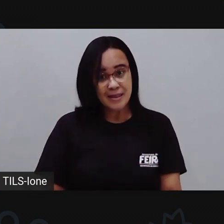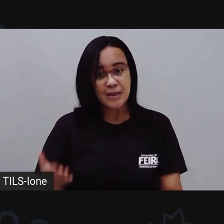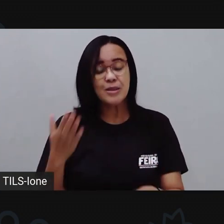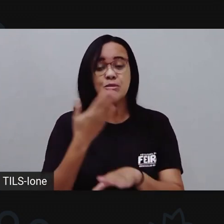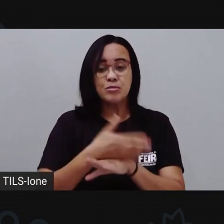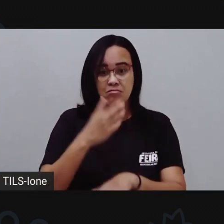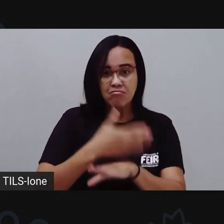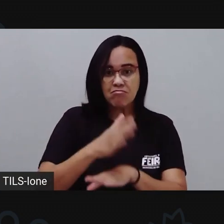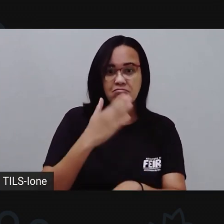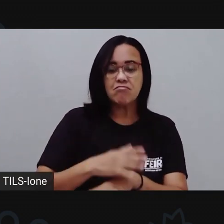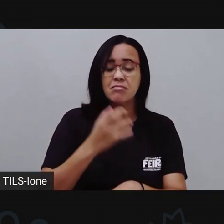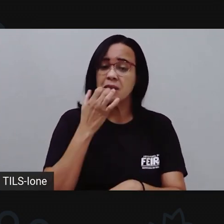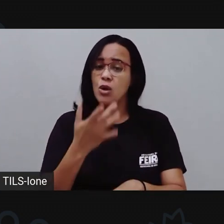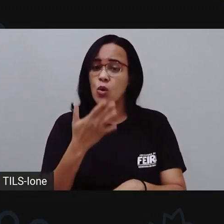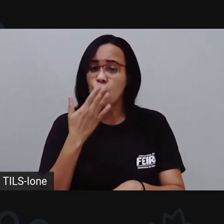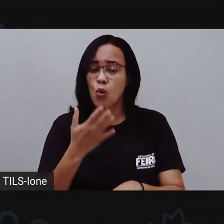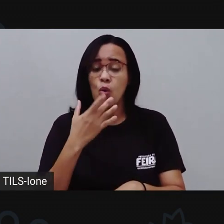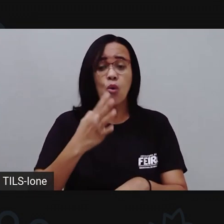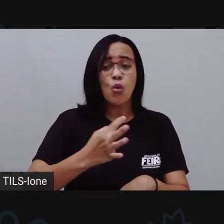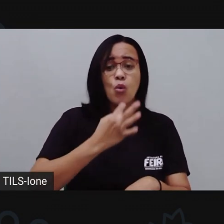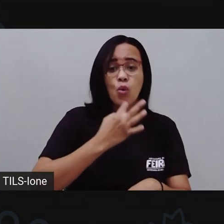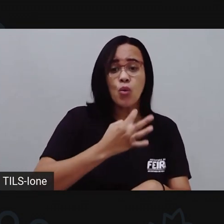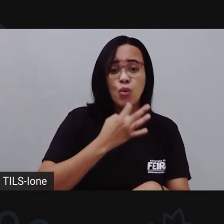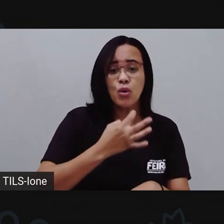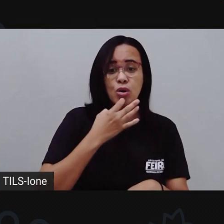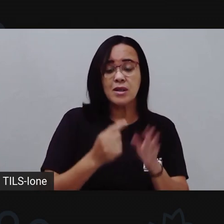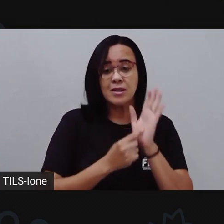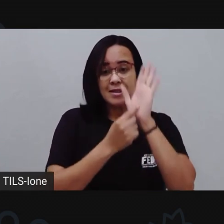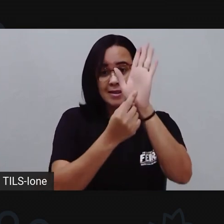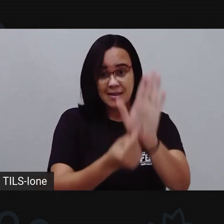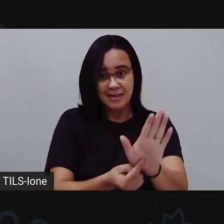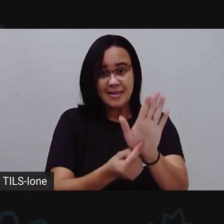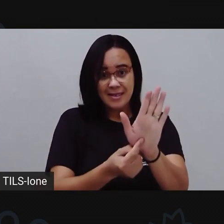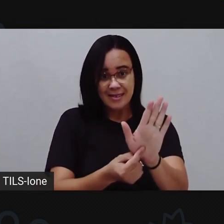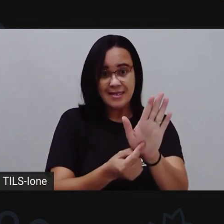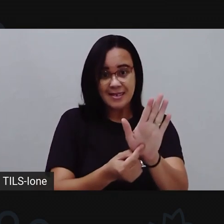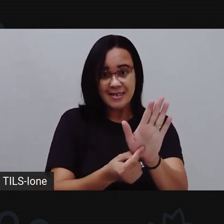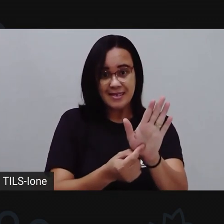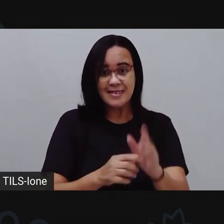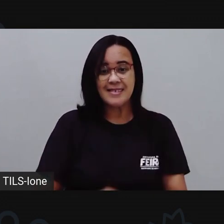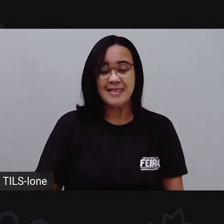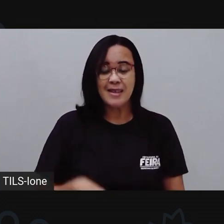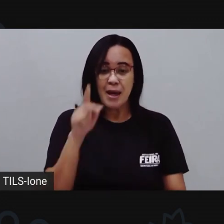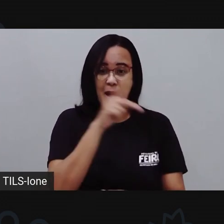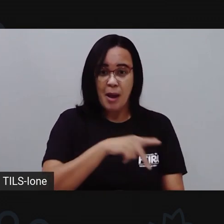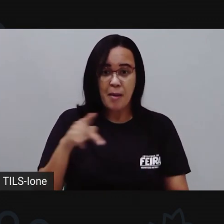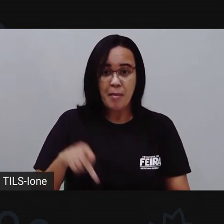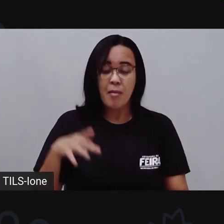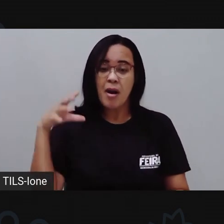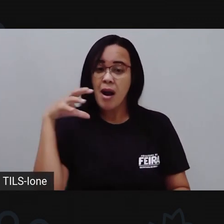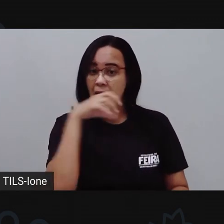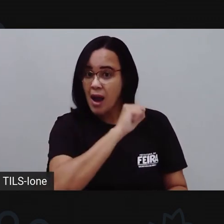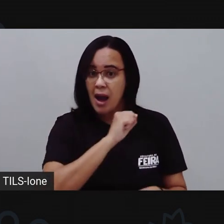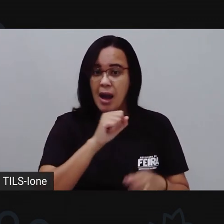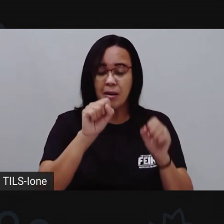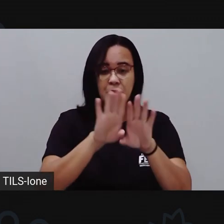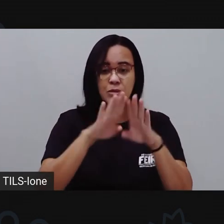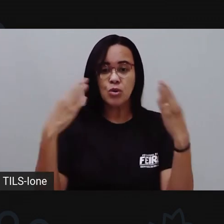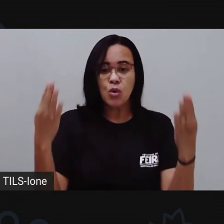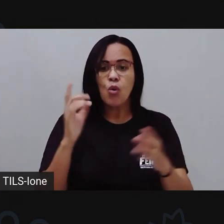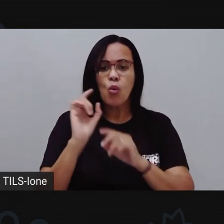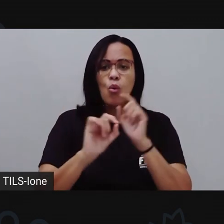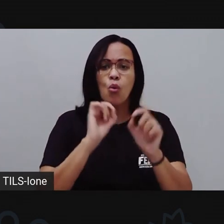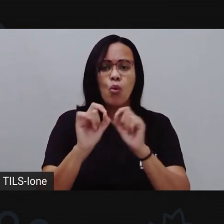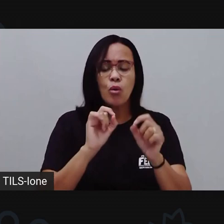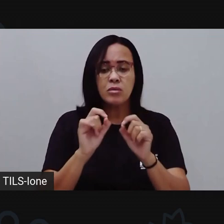vocês conheçam e que vocês explorem, tá bom? A Pró vai aqui rapidamente abrir para a gente tentar